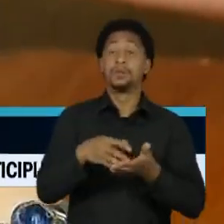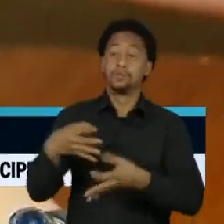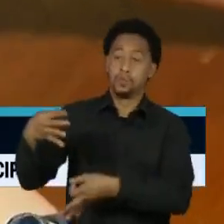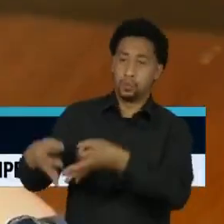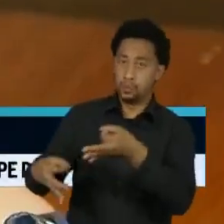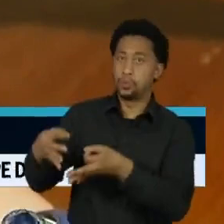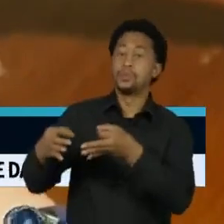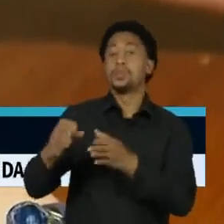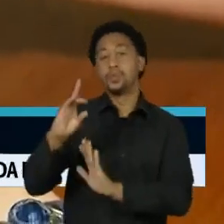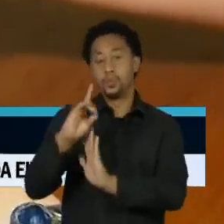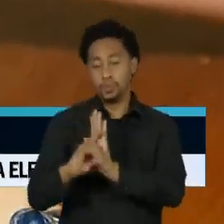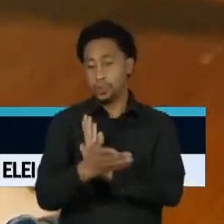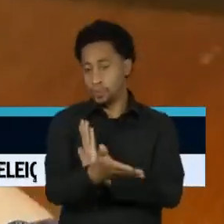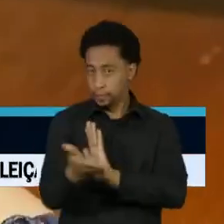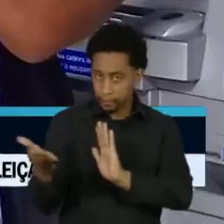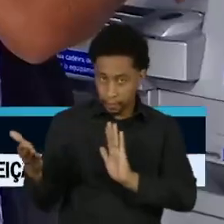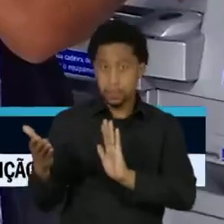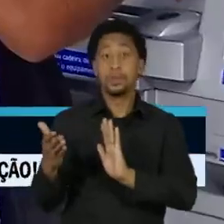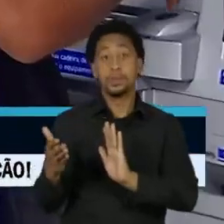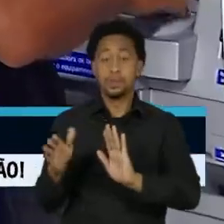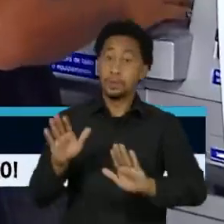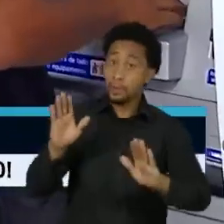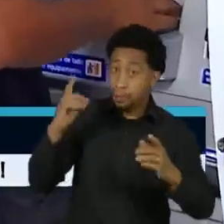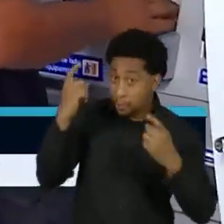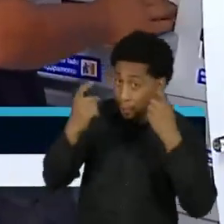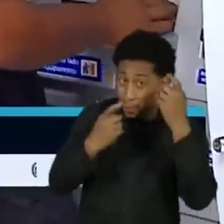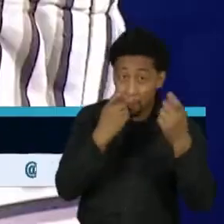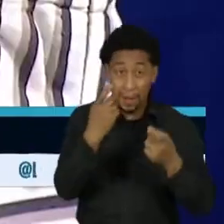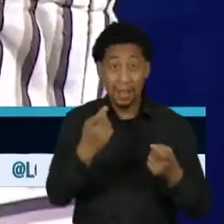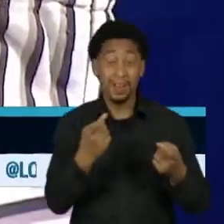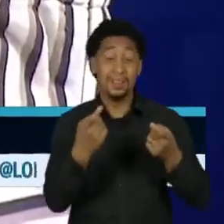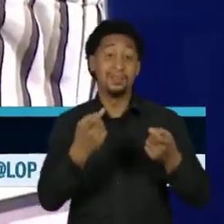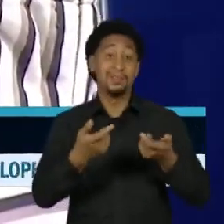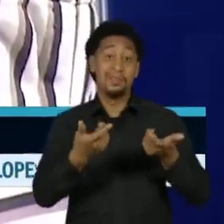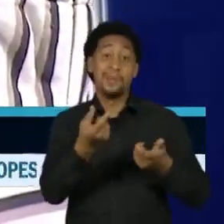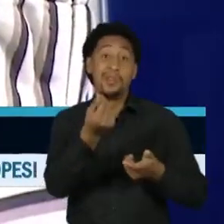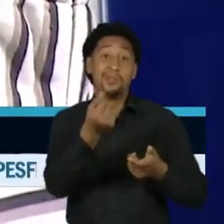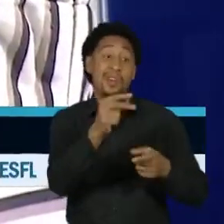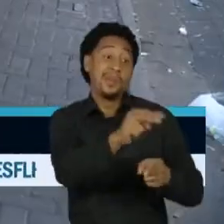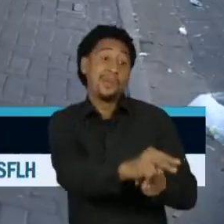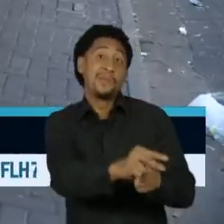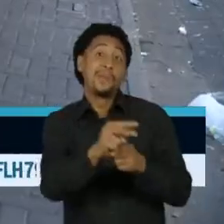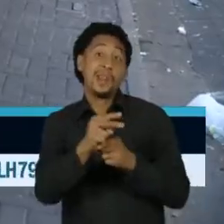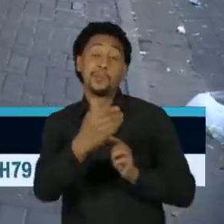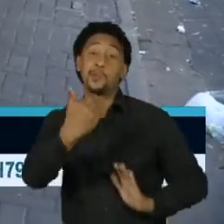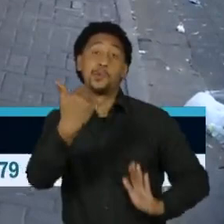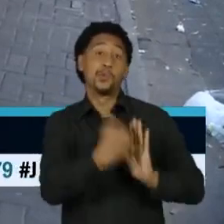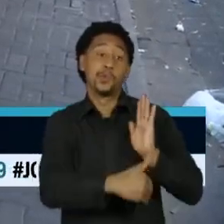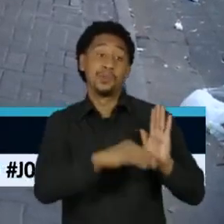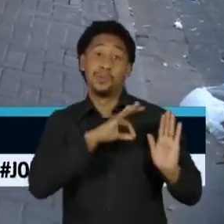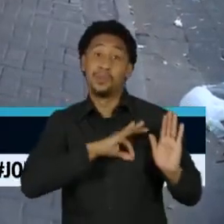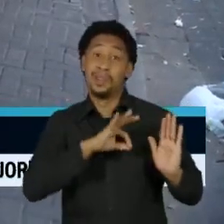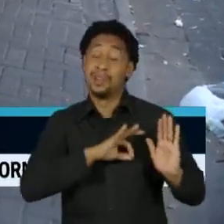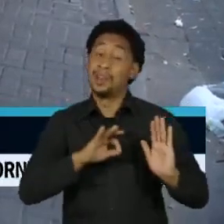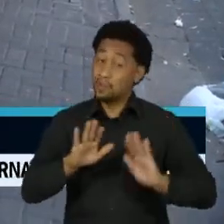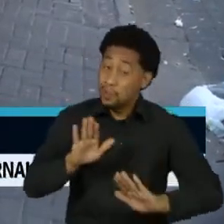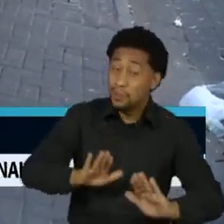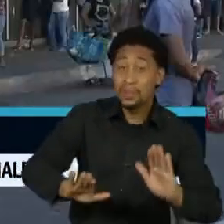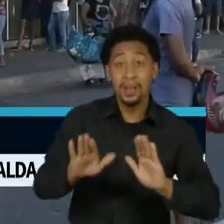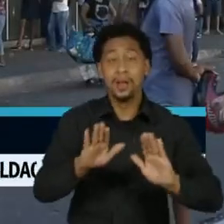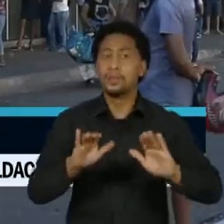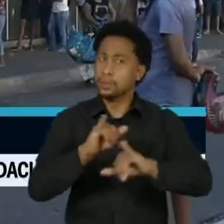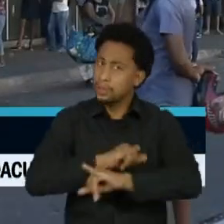mobilizam pelo adiamento do início da liberação do crédito consignado aos beneficiários do Auxílio Brasil. Eles esperam que as instituições